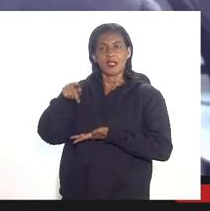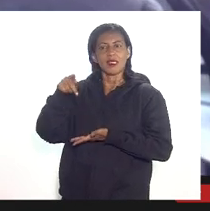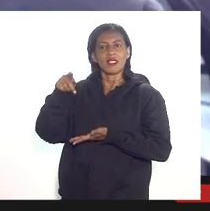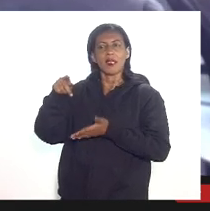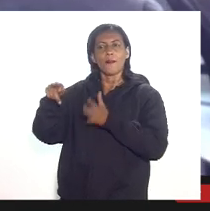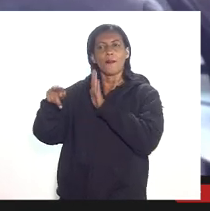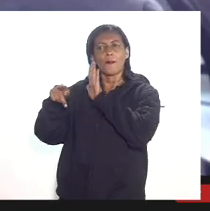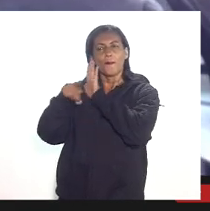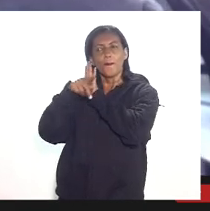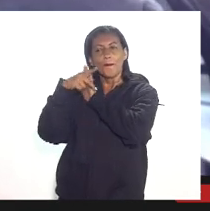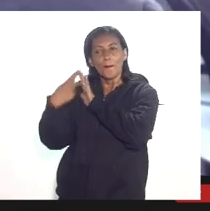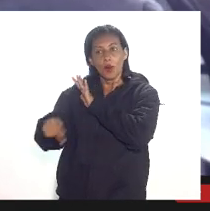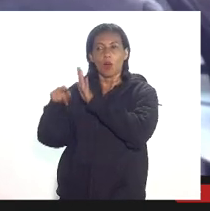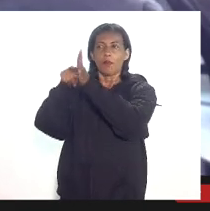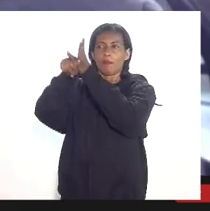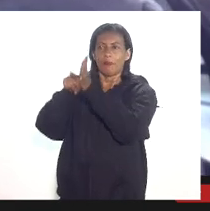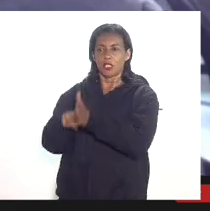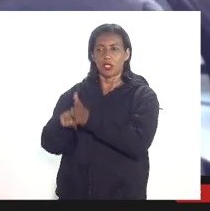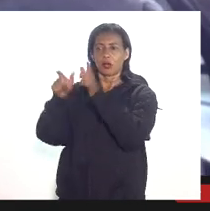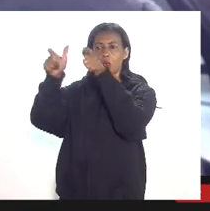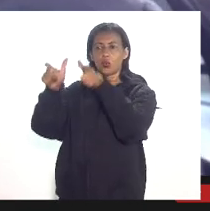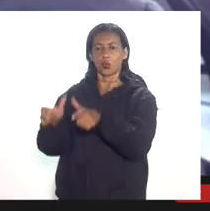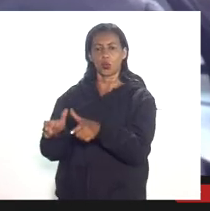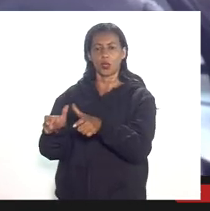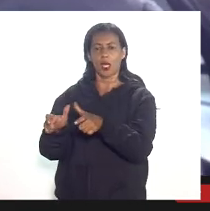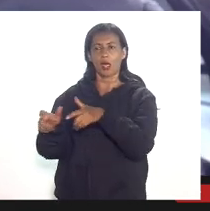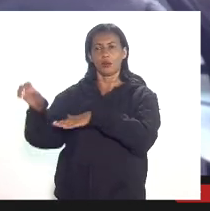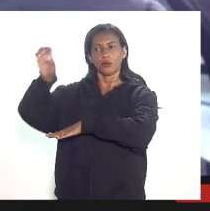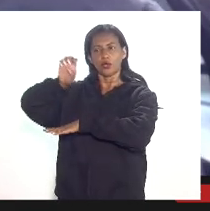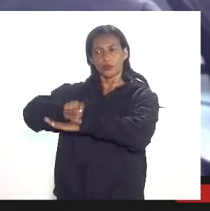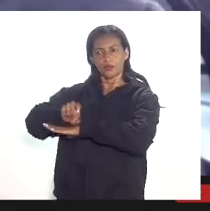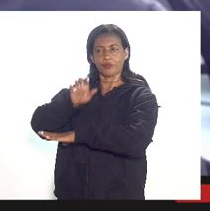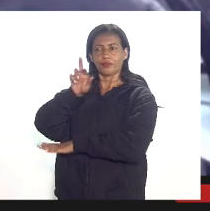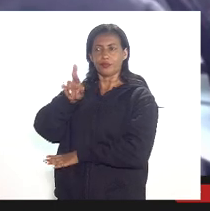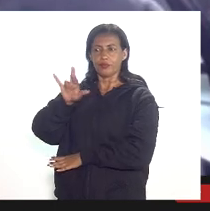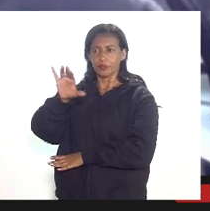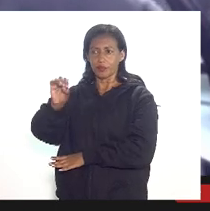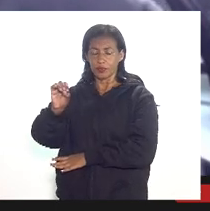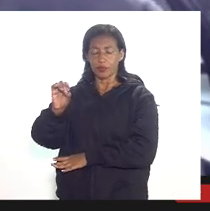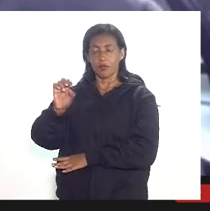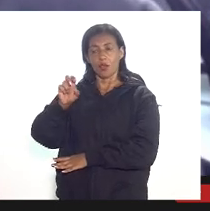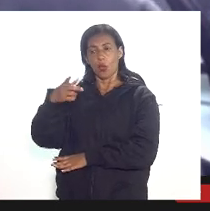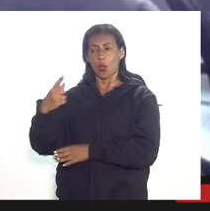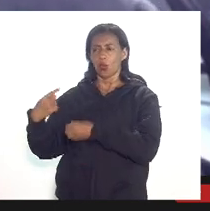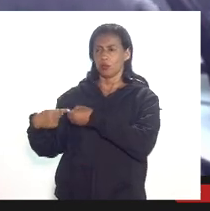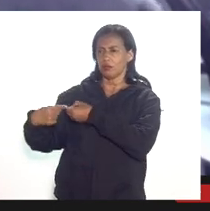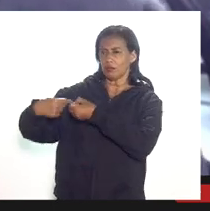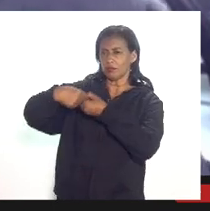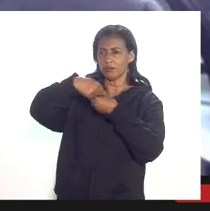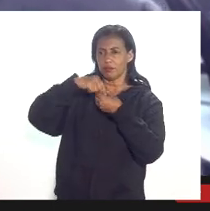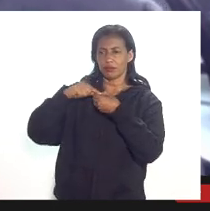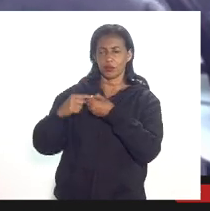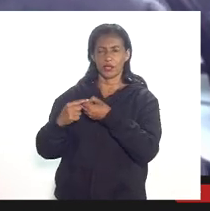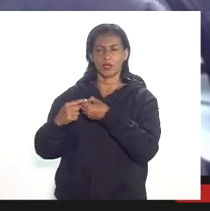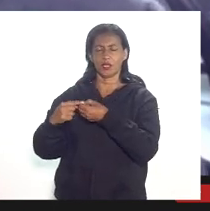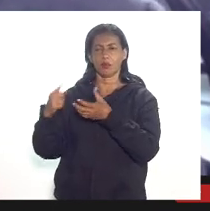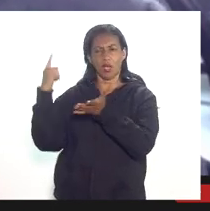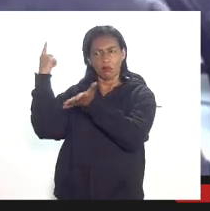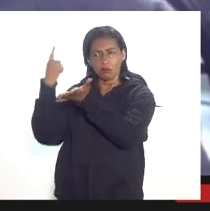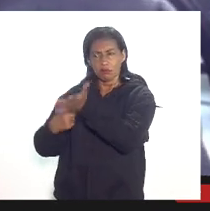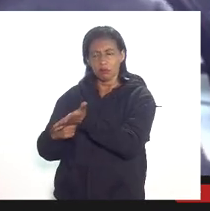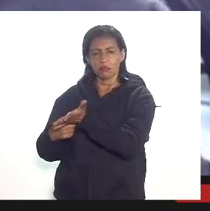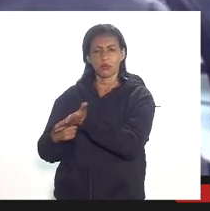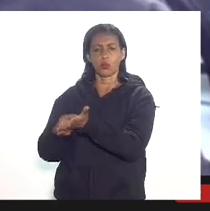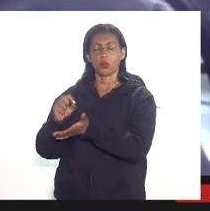pesquisa no local ou seja no estado do Rio nos municípios impactados então